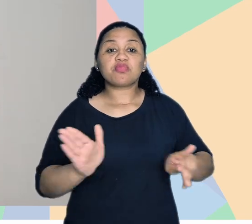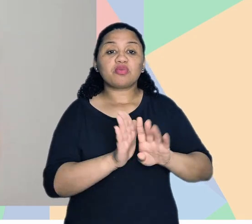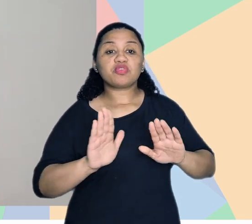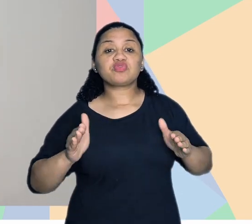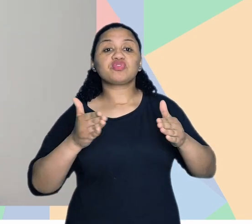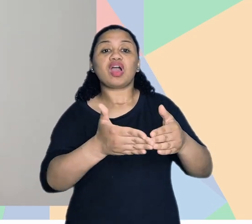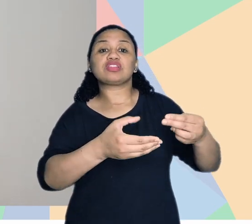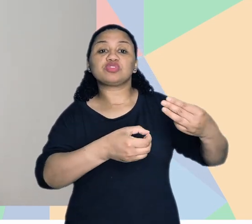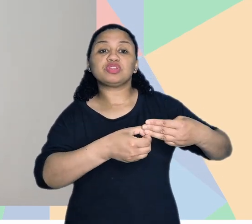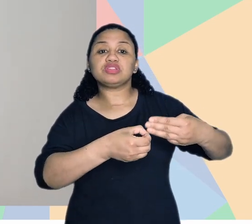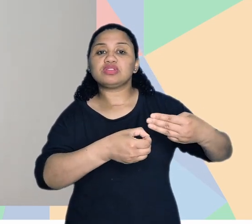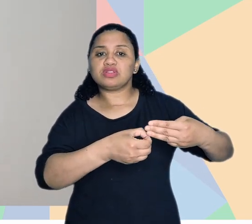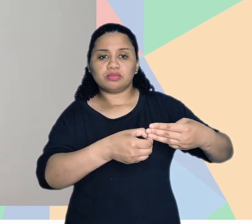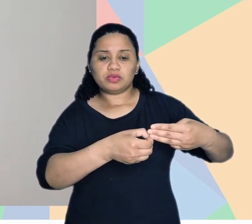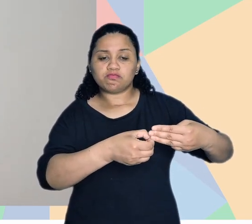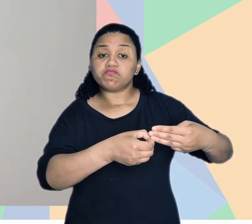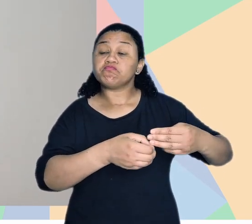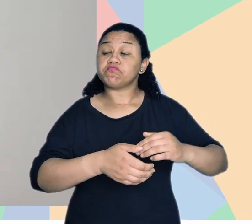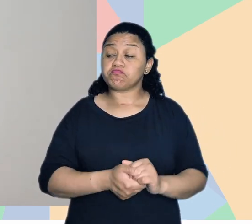públicas voltadas para o município.